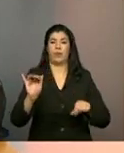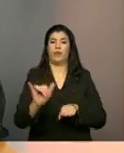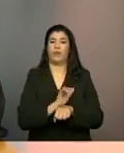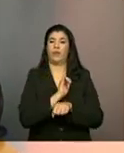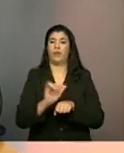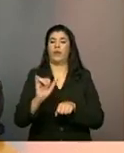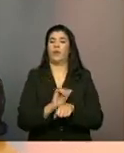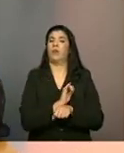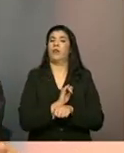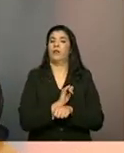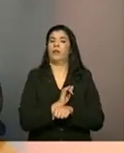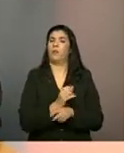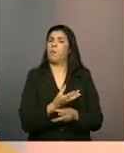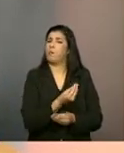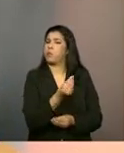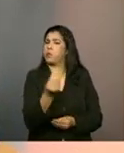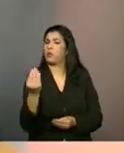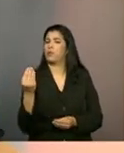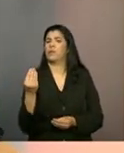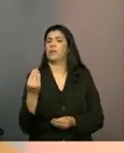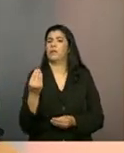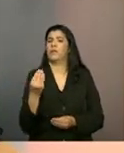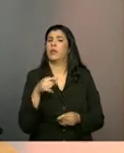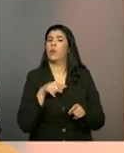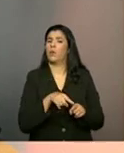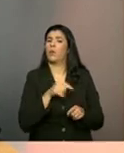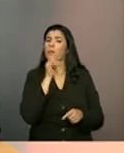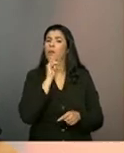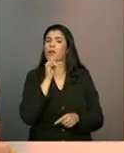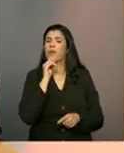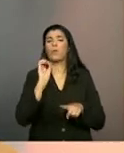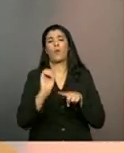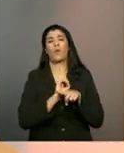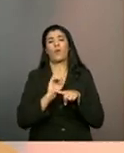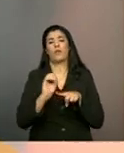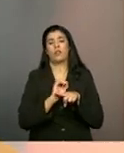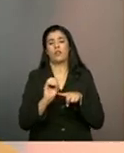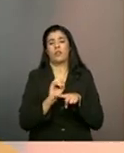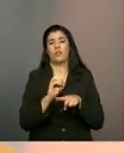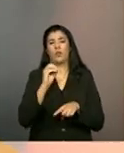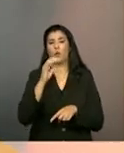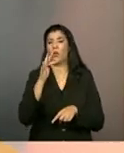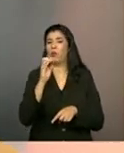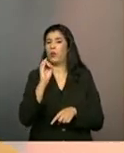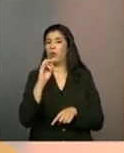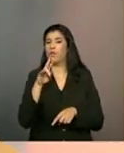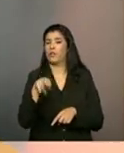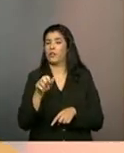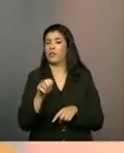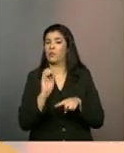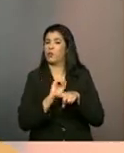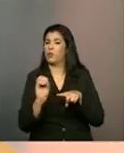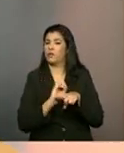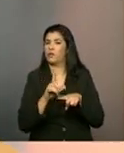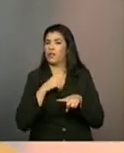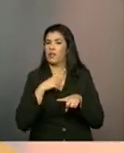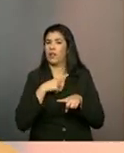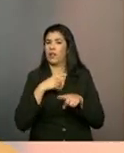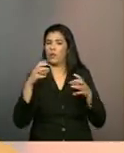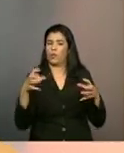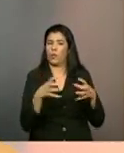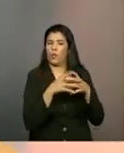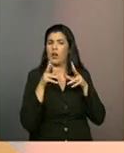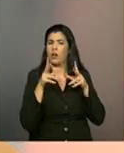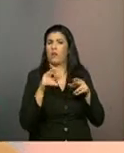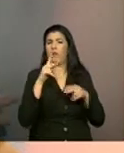muitas. Uma delas são as oficinas, que não são as mesmas, né? Não são em conjunto com a do